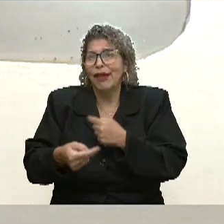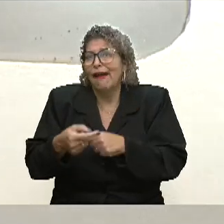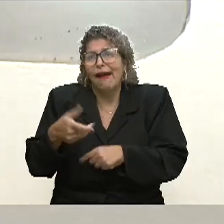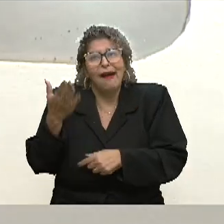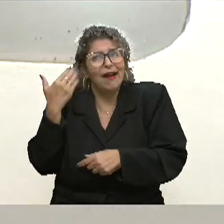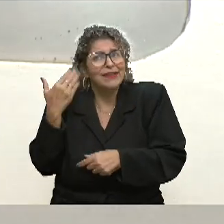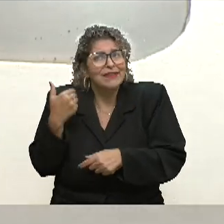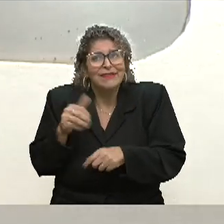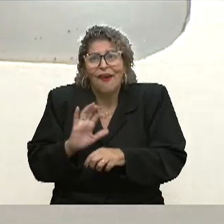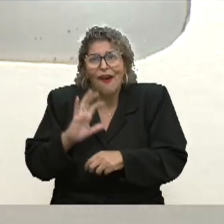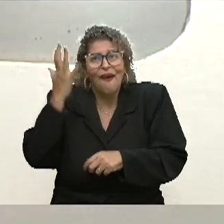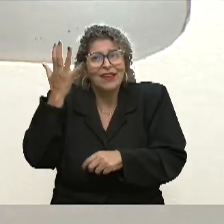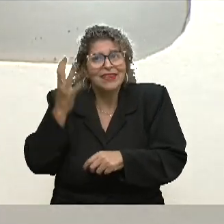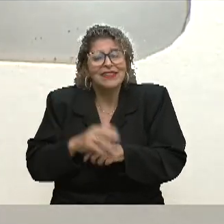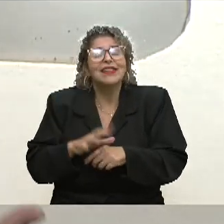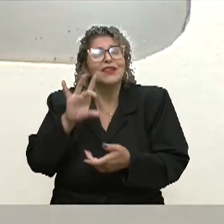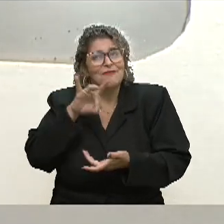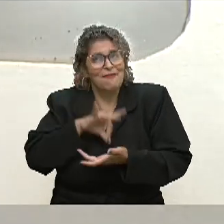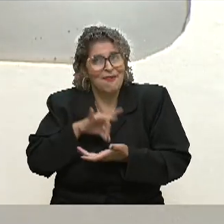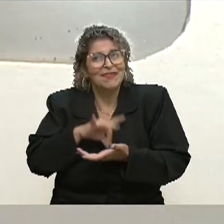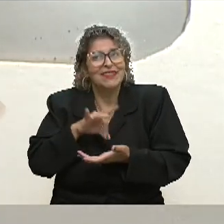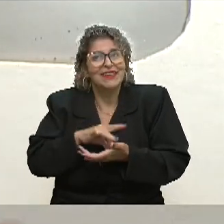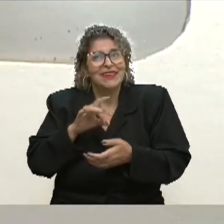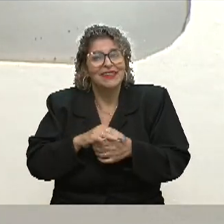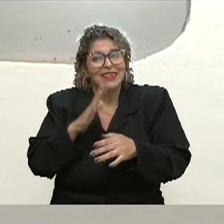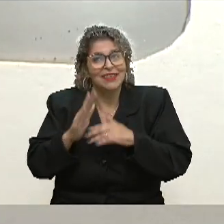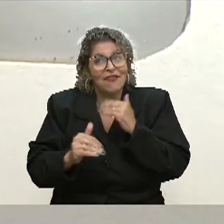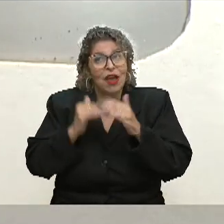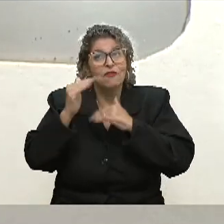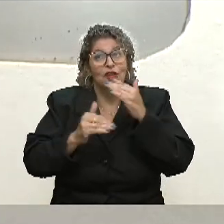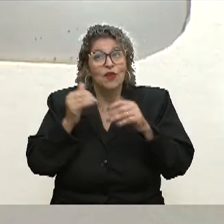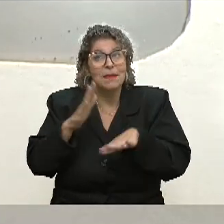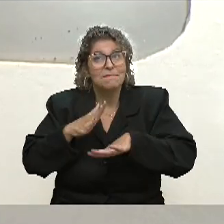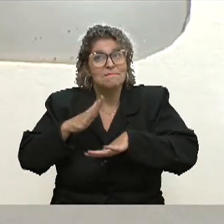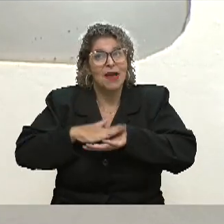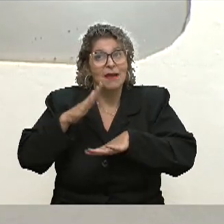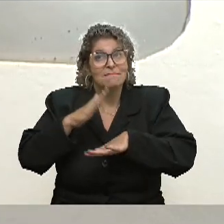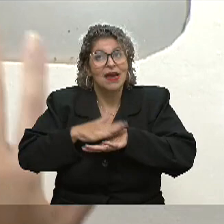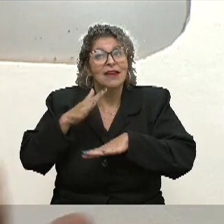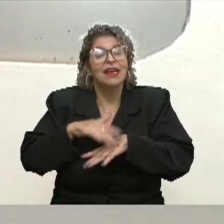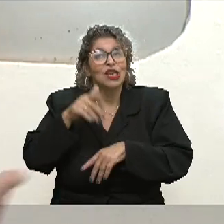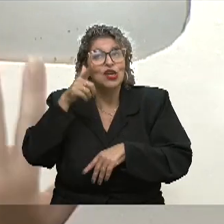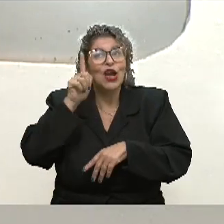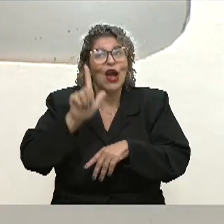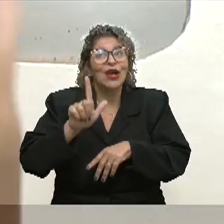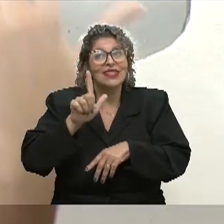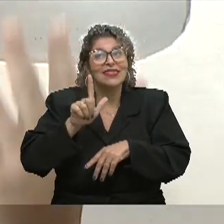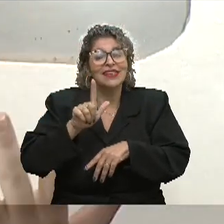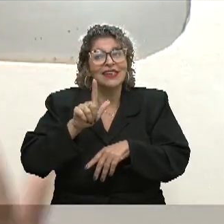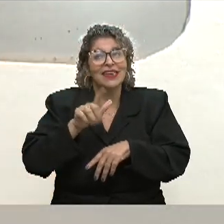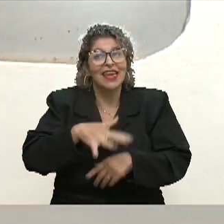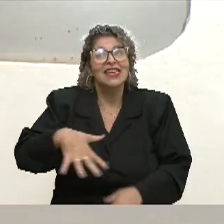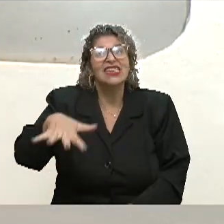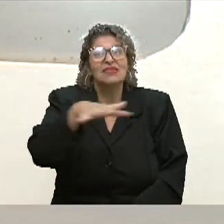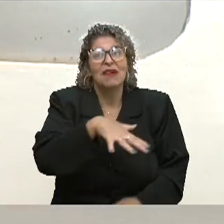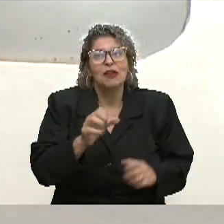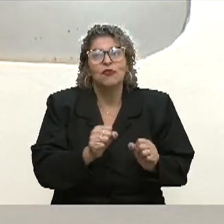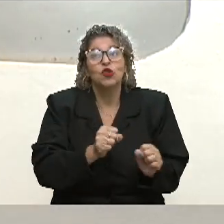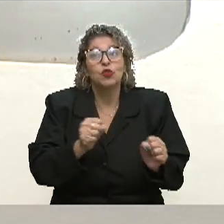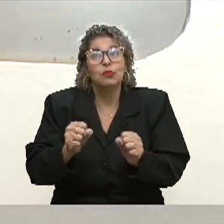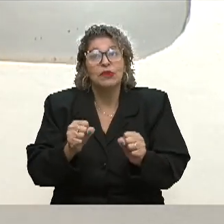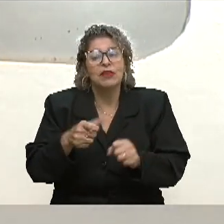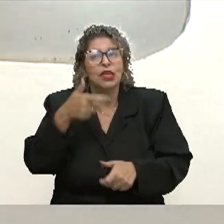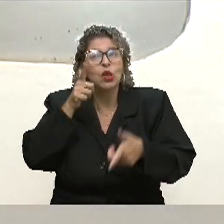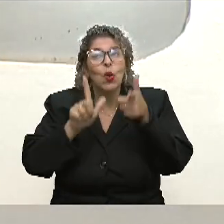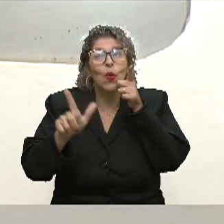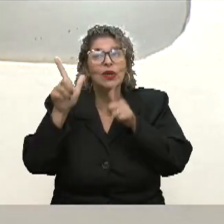acontecia. Então, com certeza, a gente vai evoluir ainda mais e conseguir chegar a outros espaços de poder e